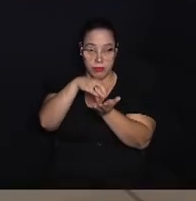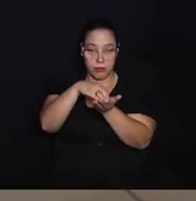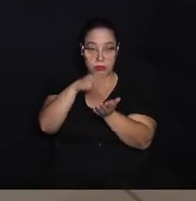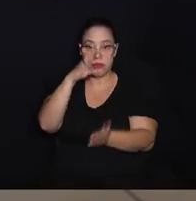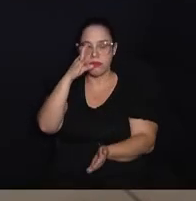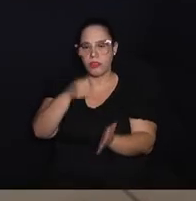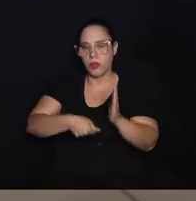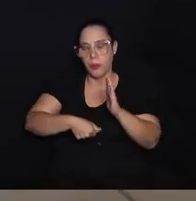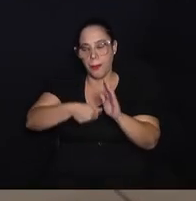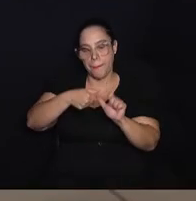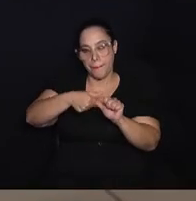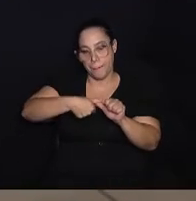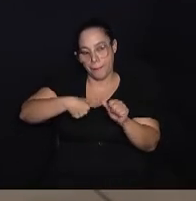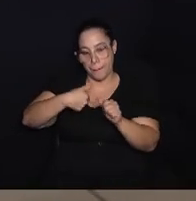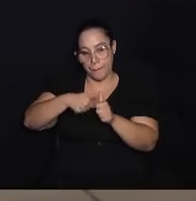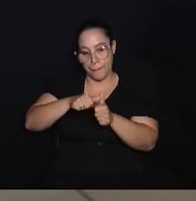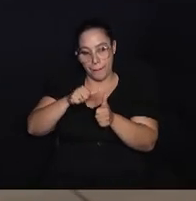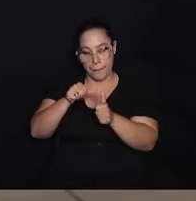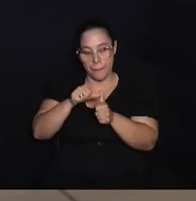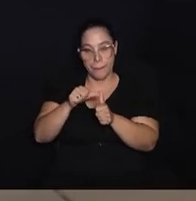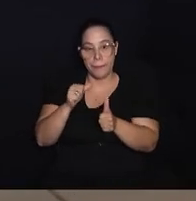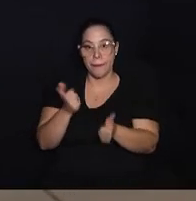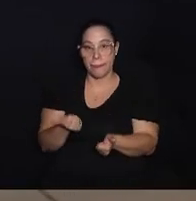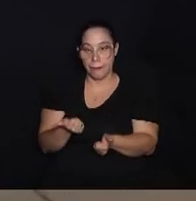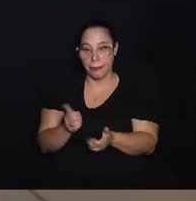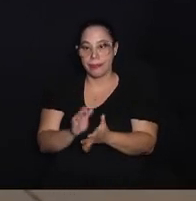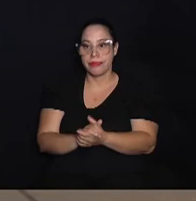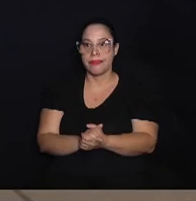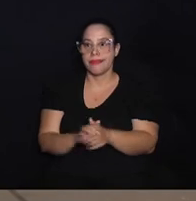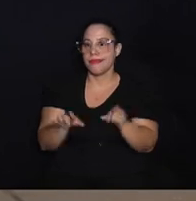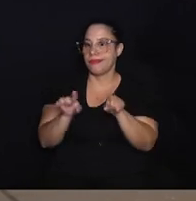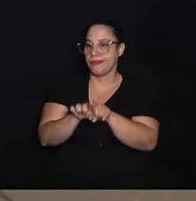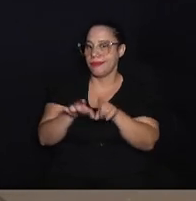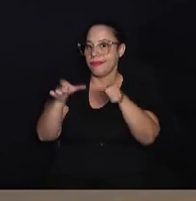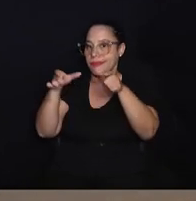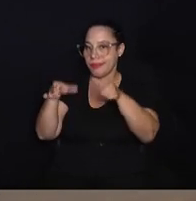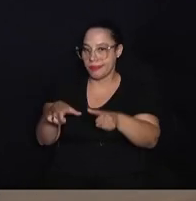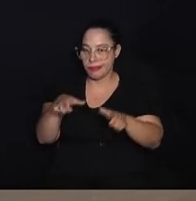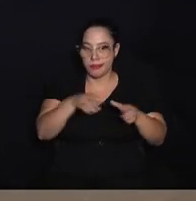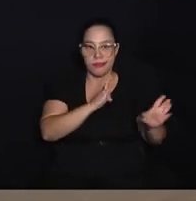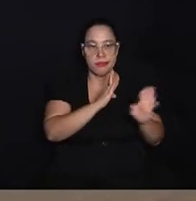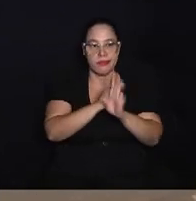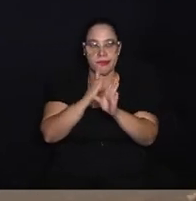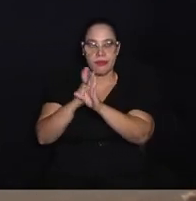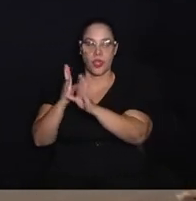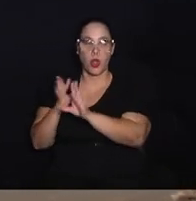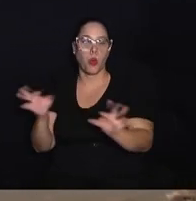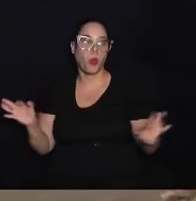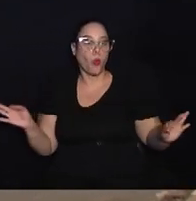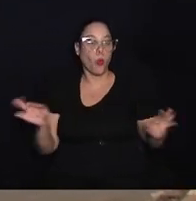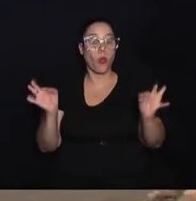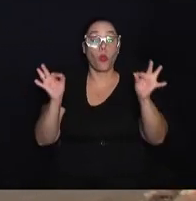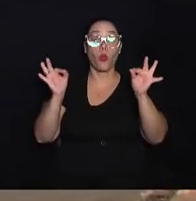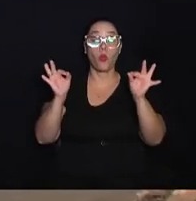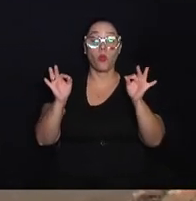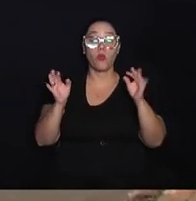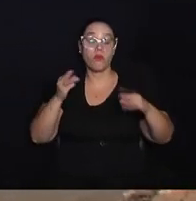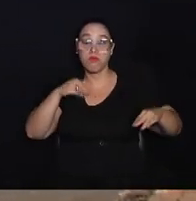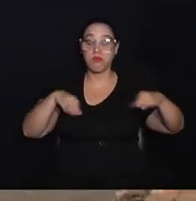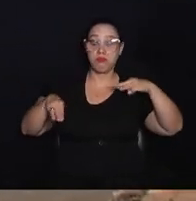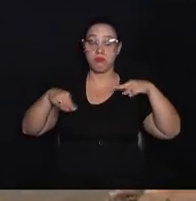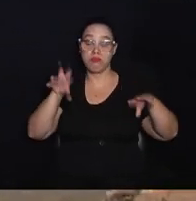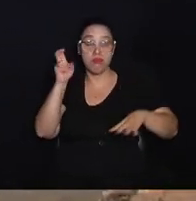primeiros pontos do comércio de Campinas e também local de encontro da elite, artística e